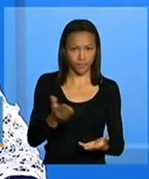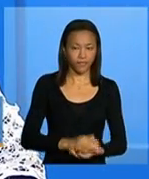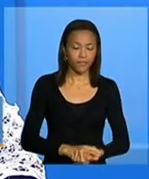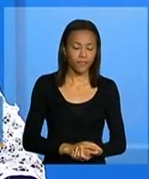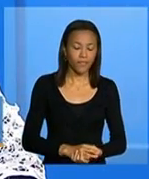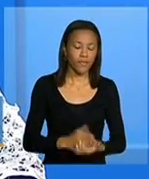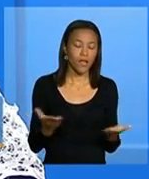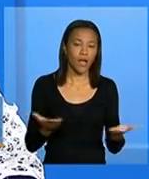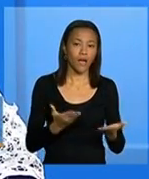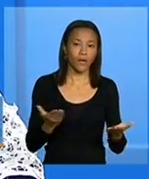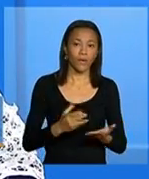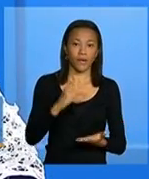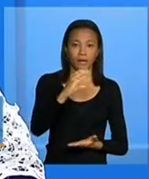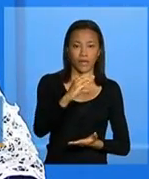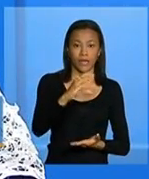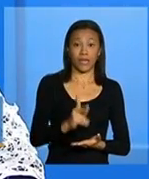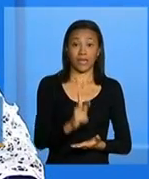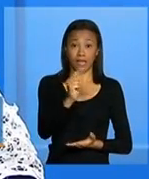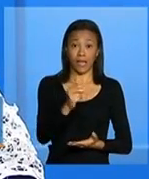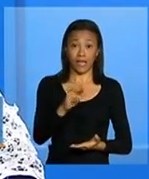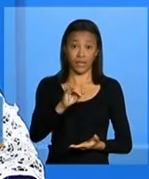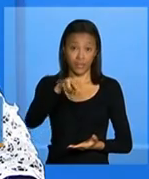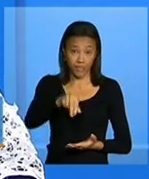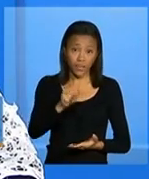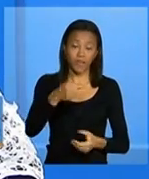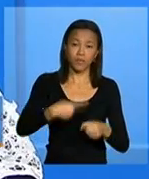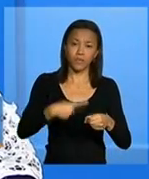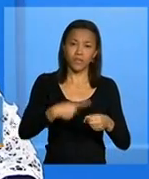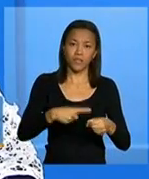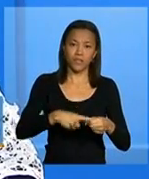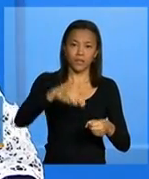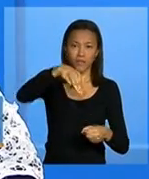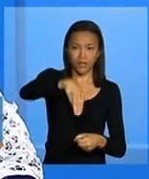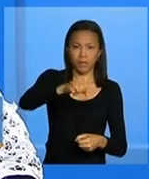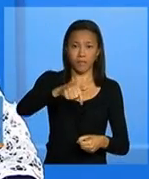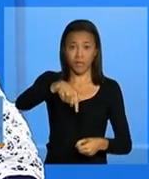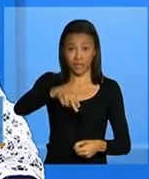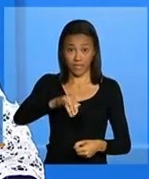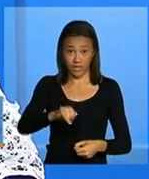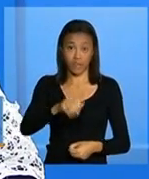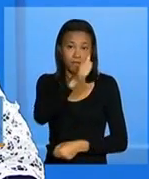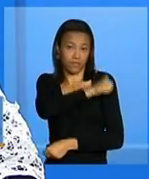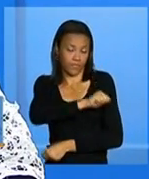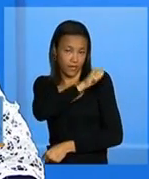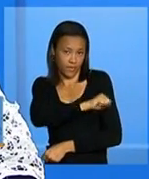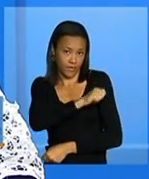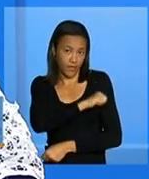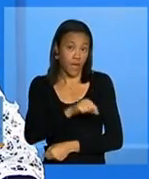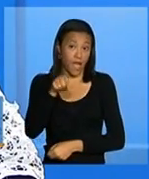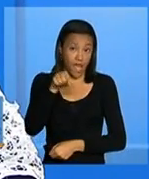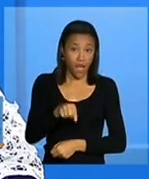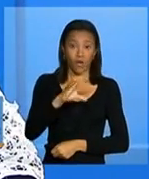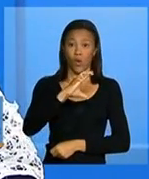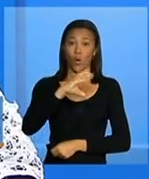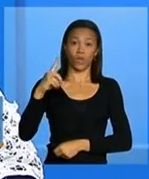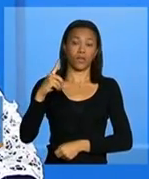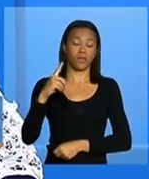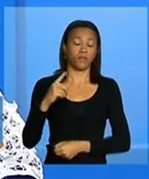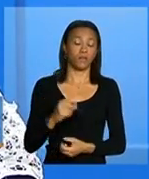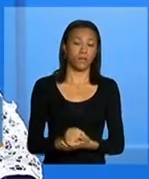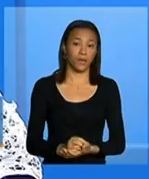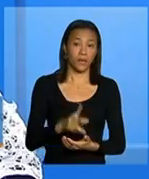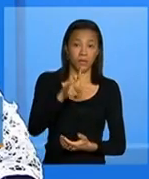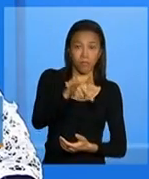agora para Carina Ramos município de Mesquita no Rio de Janeiro ela é coordenadora do